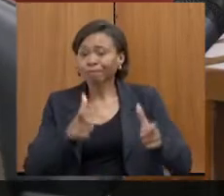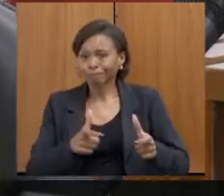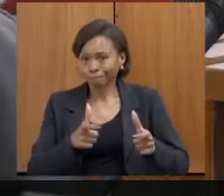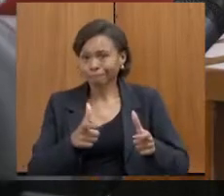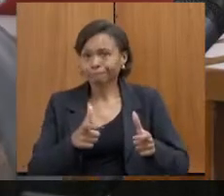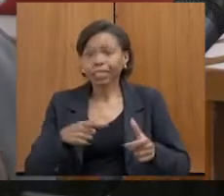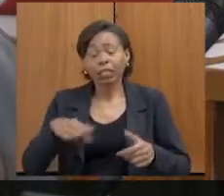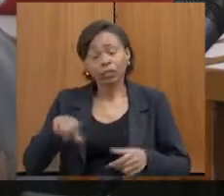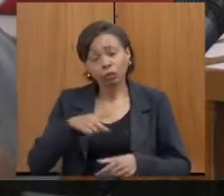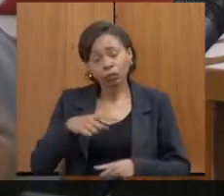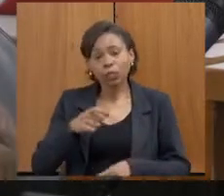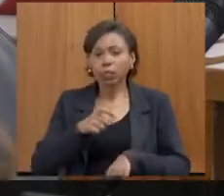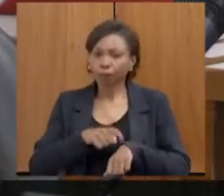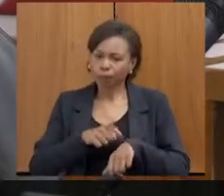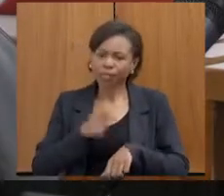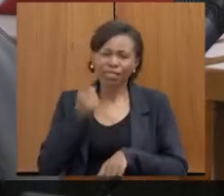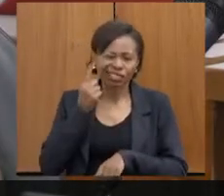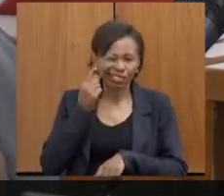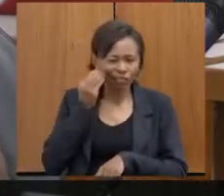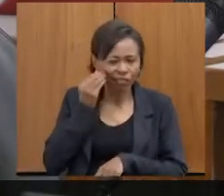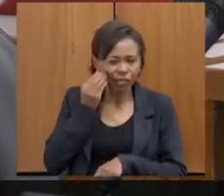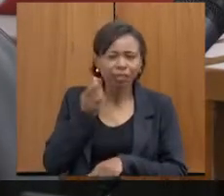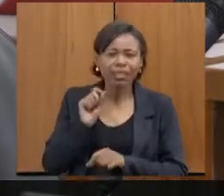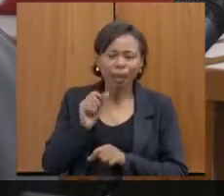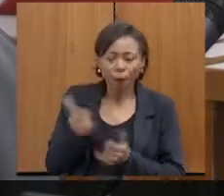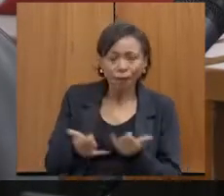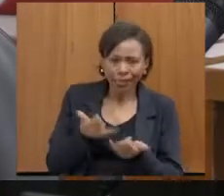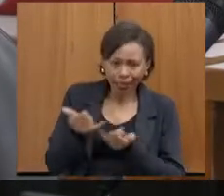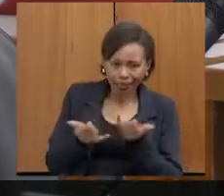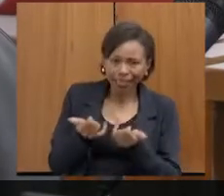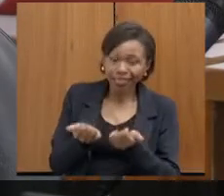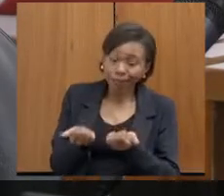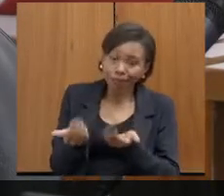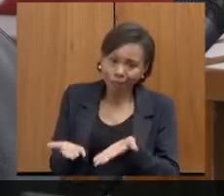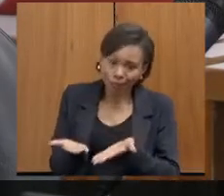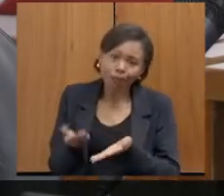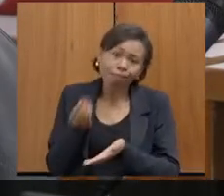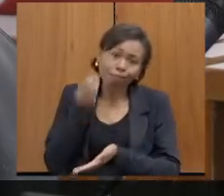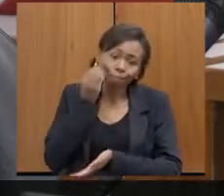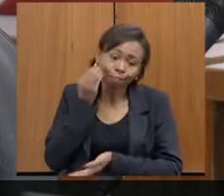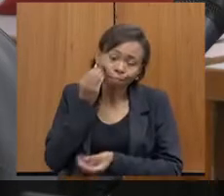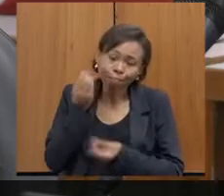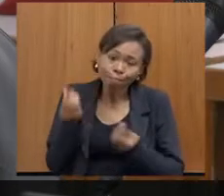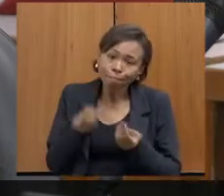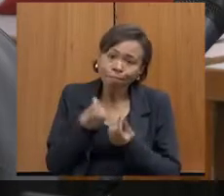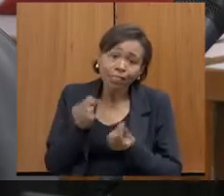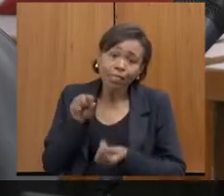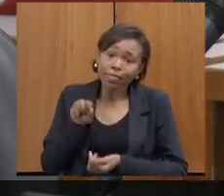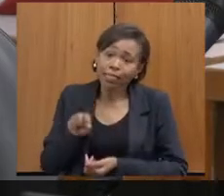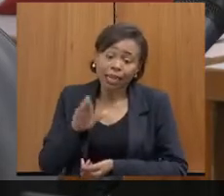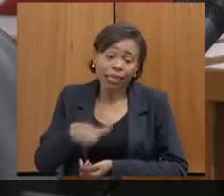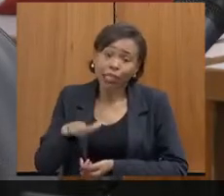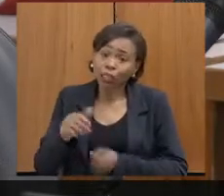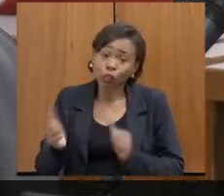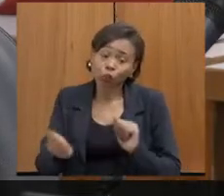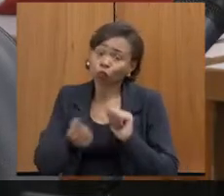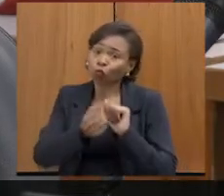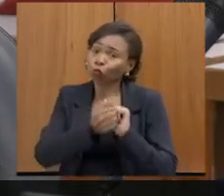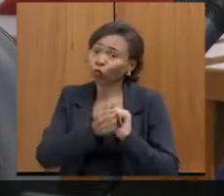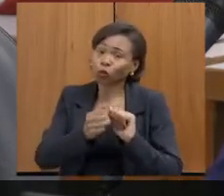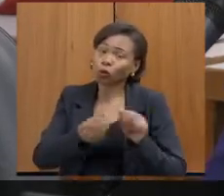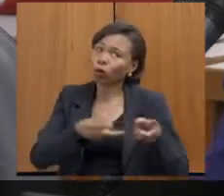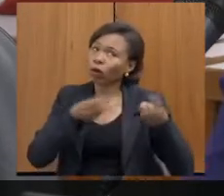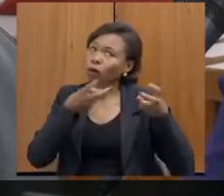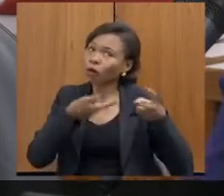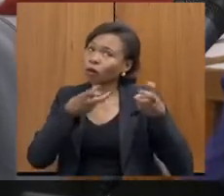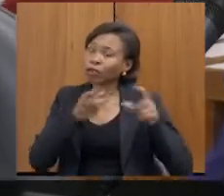a gente tenta, eu tenho lá uns brinquedos, a gente tenta, assim, o máximo possível que essa criança não fique ali no atendimento, que fique,